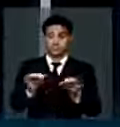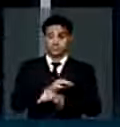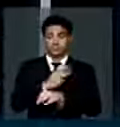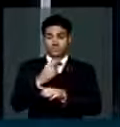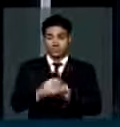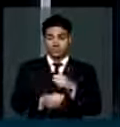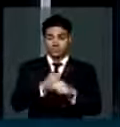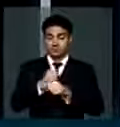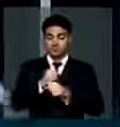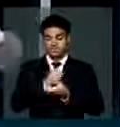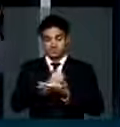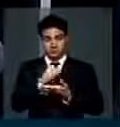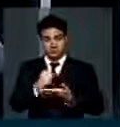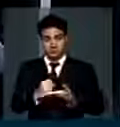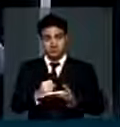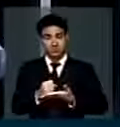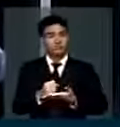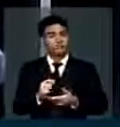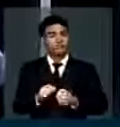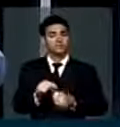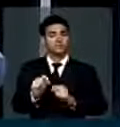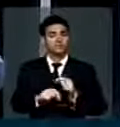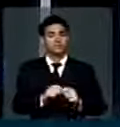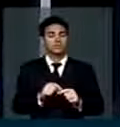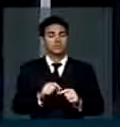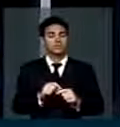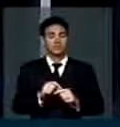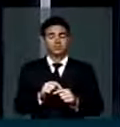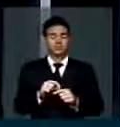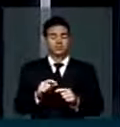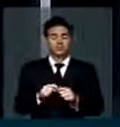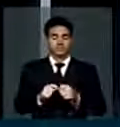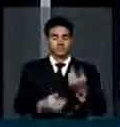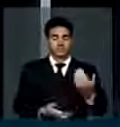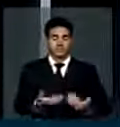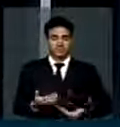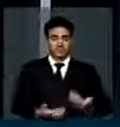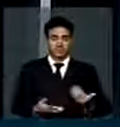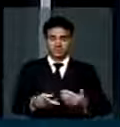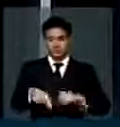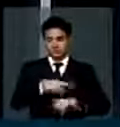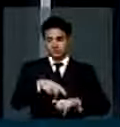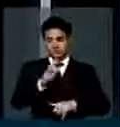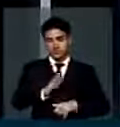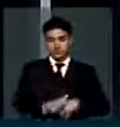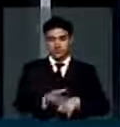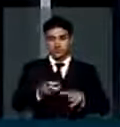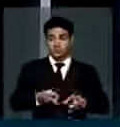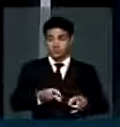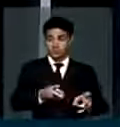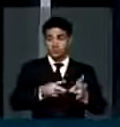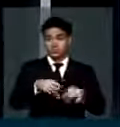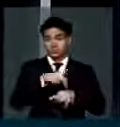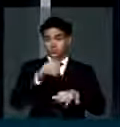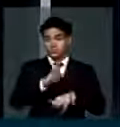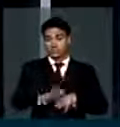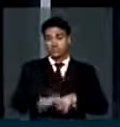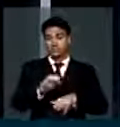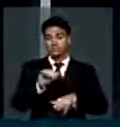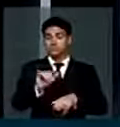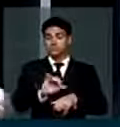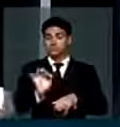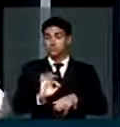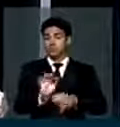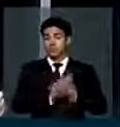anos do contrato, de emprestar o serviço aqui no nosso país, ele permaneça no Brasil sem passar pelo Revalida.